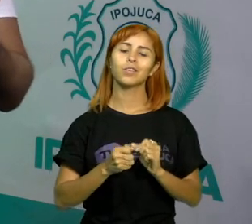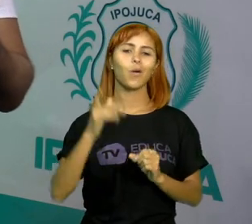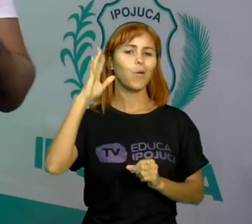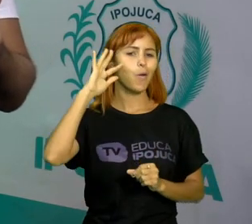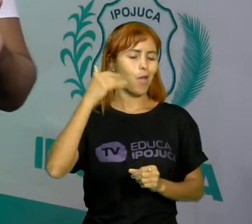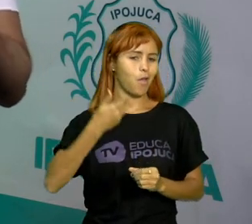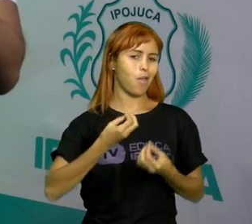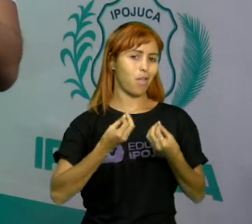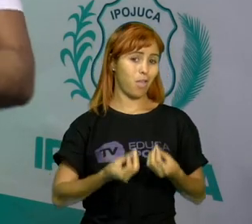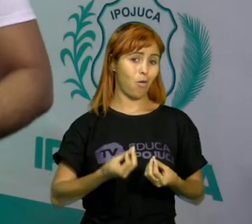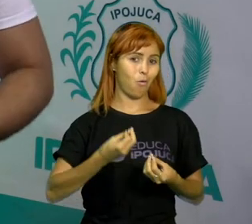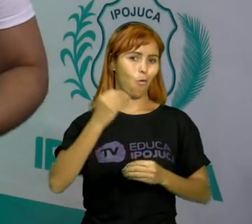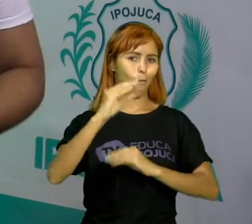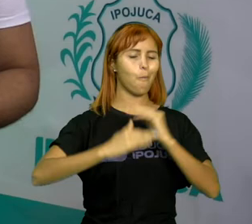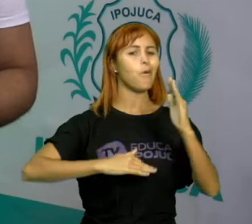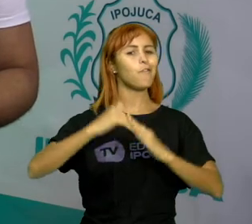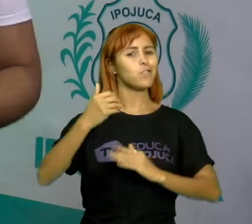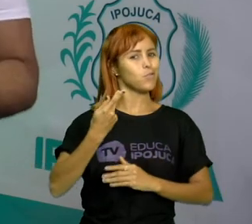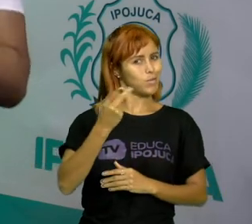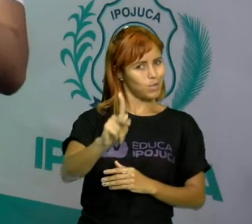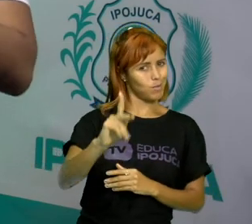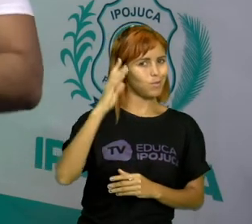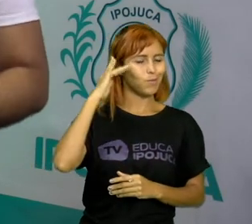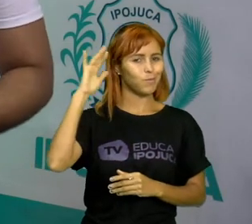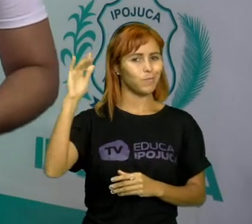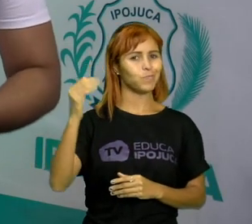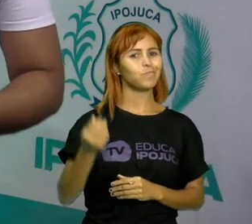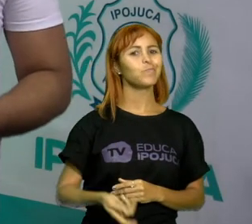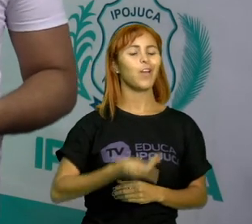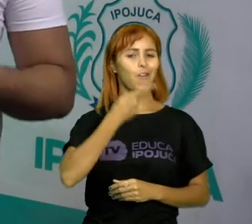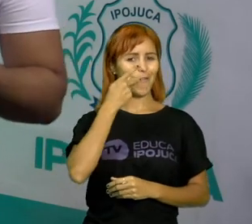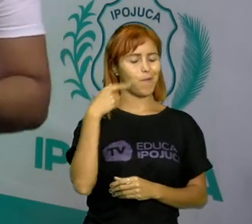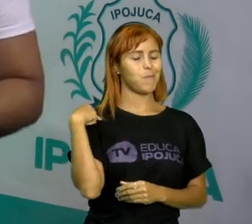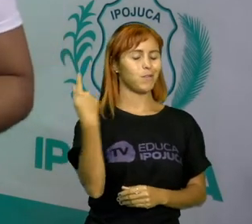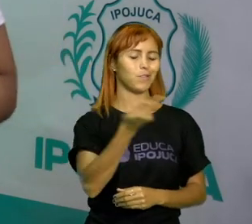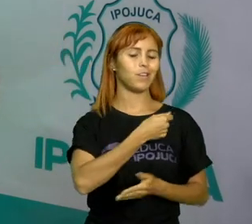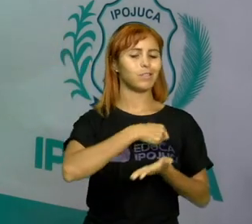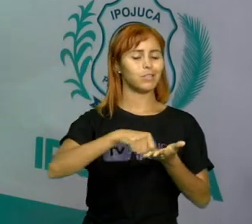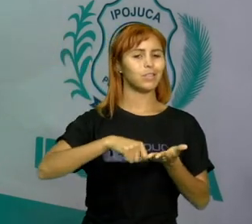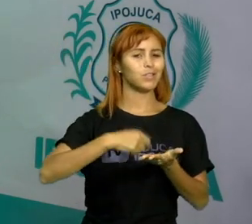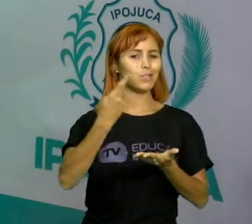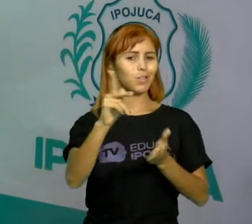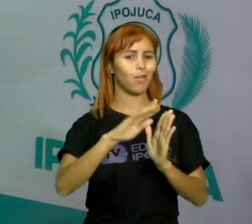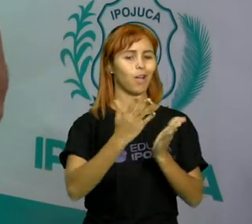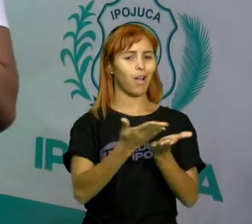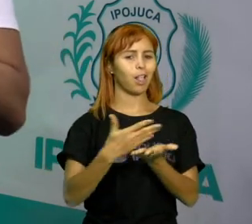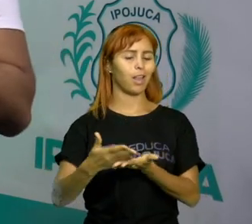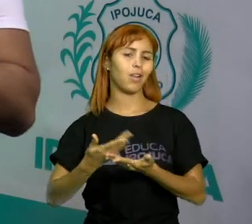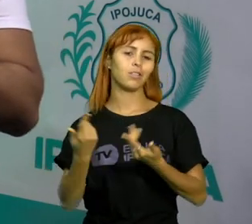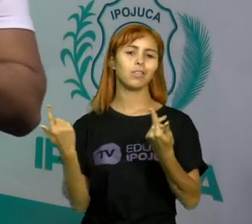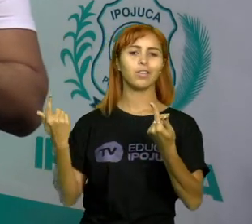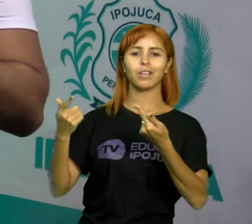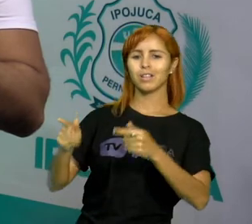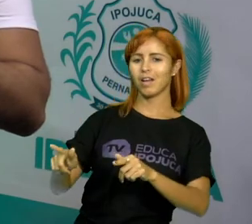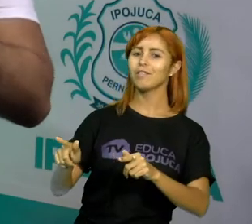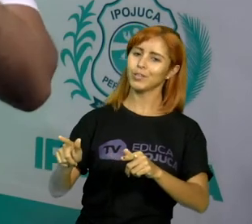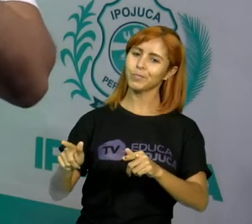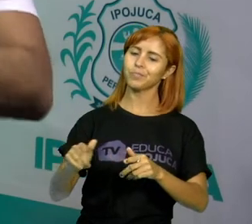profissional. E o seu, qual é? Conte para nós, anote aí no seu caderno, no nosso desafio.